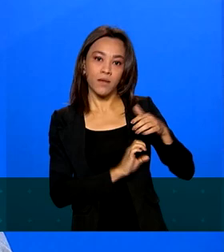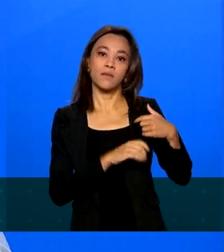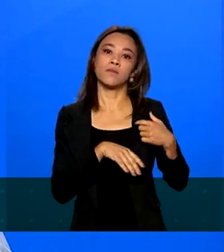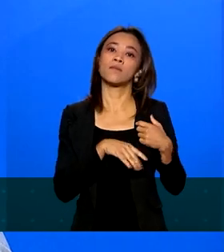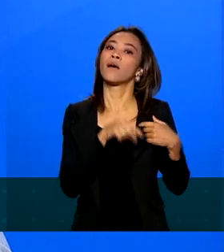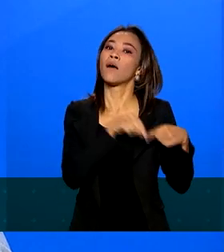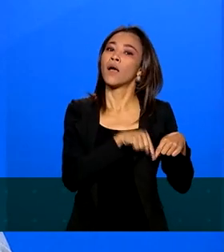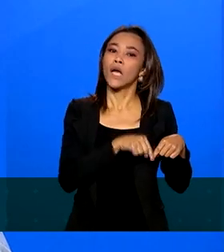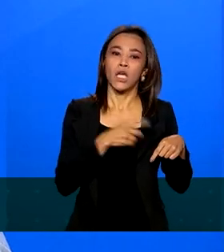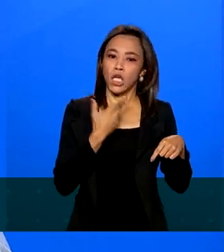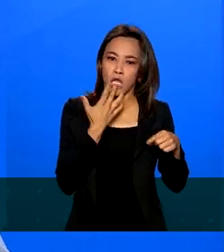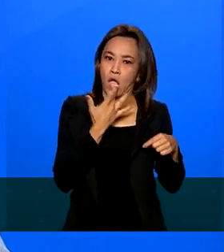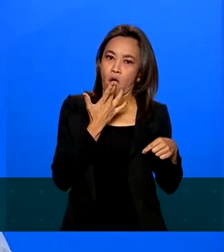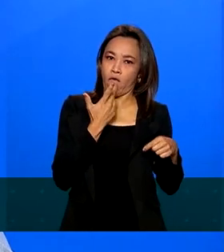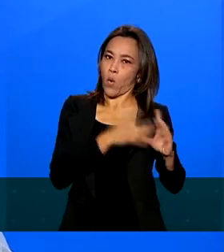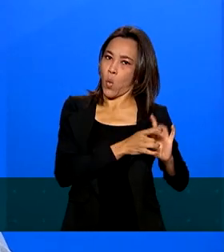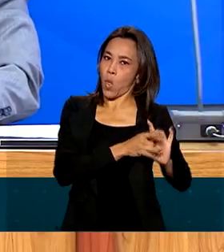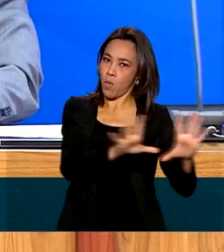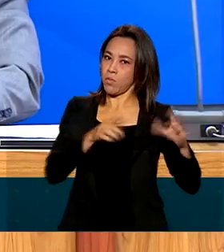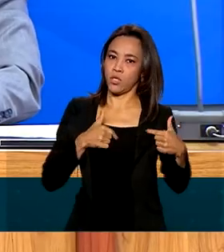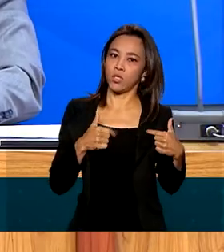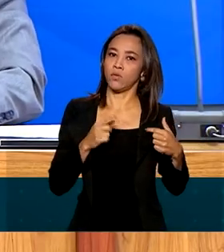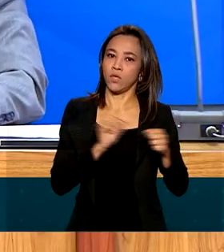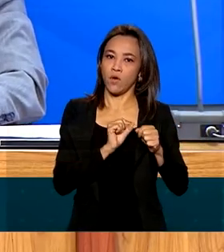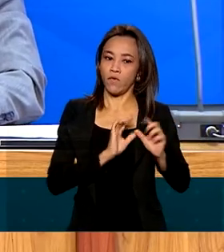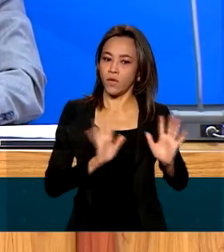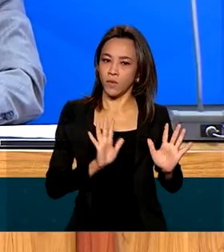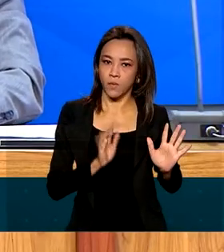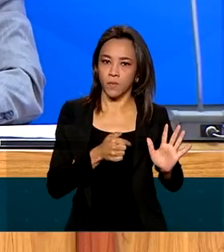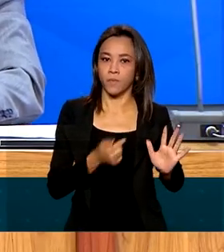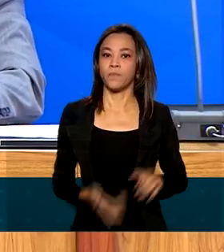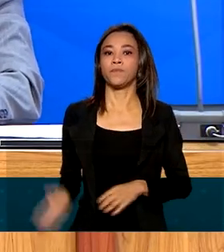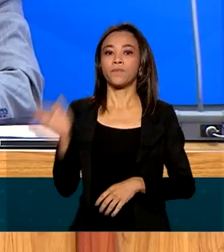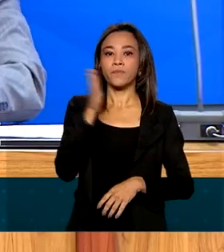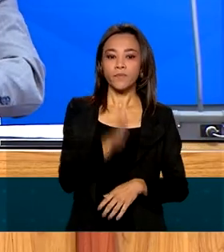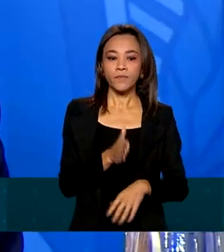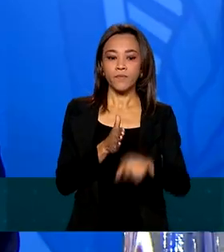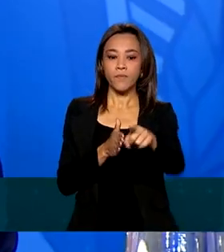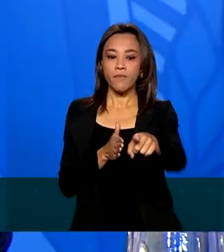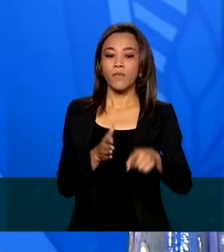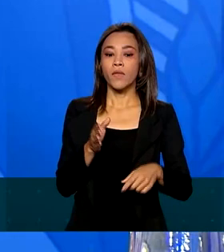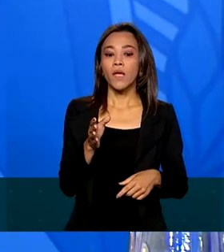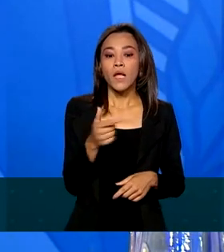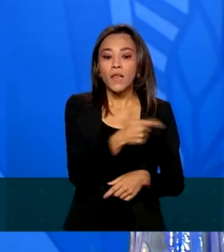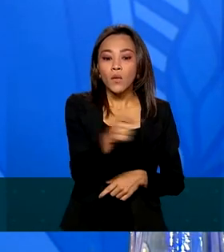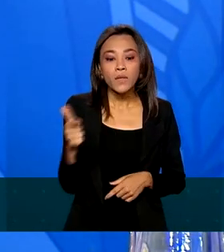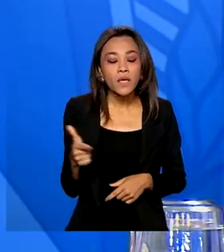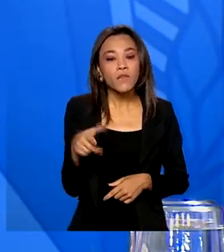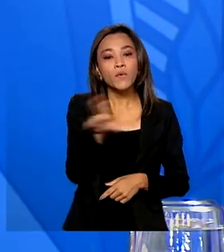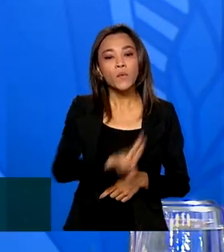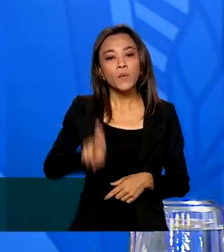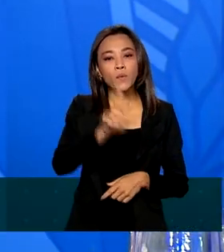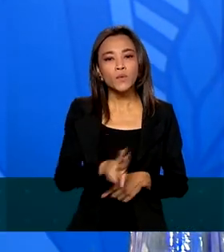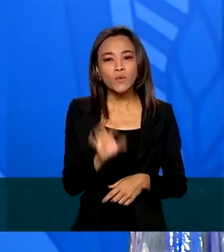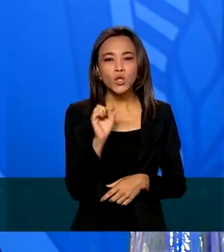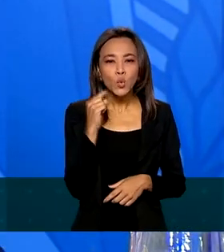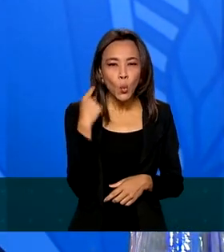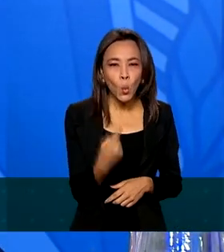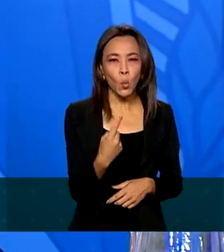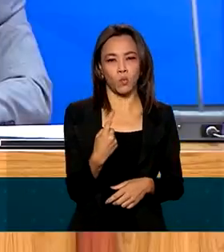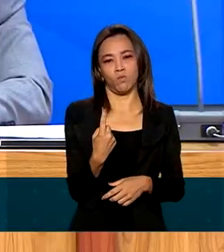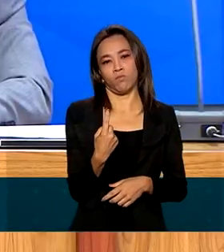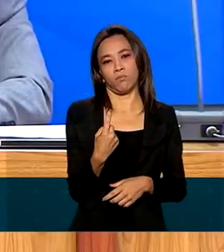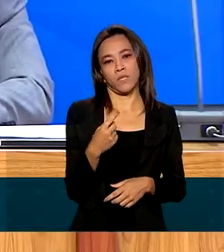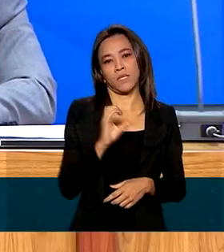que não autorizou e nem emitiu. Não houve utilização de um centavo do recurso